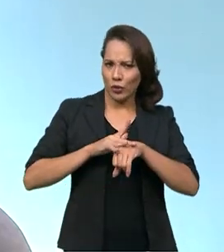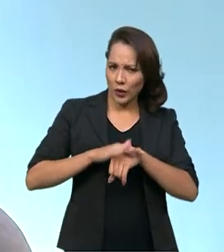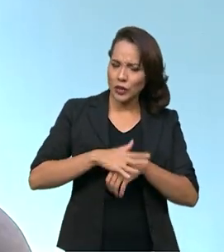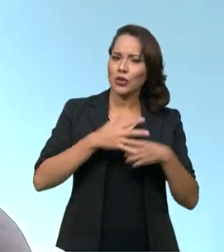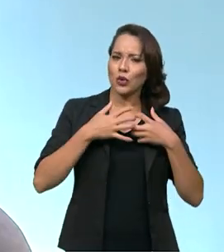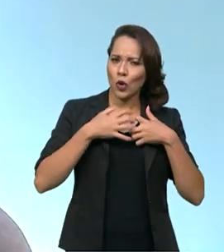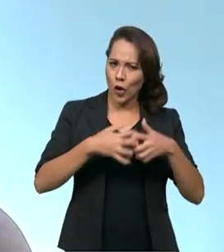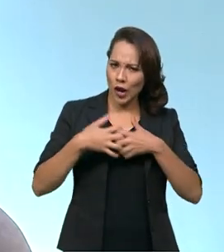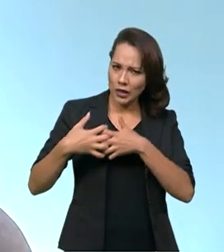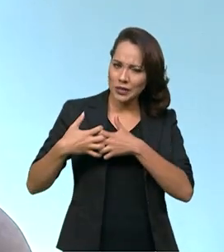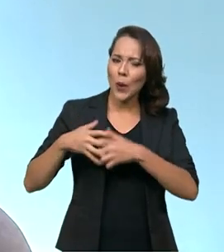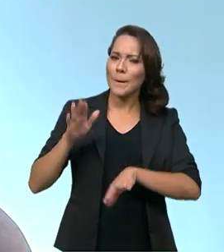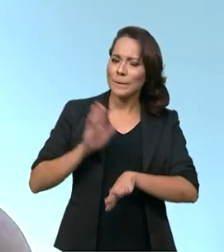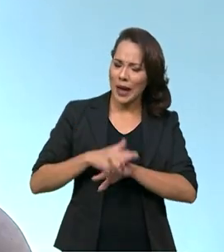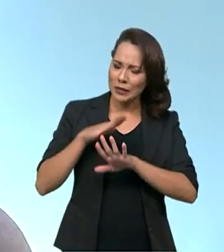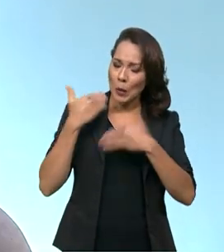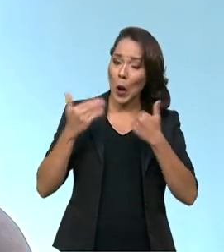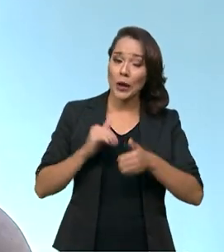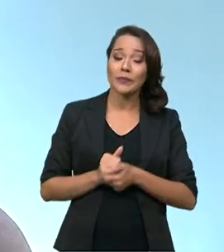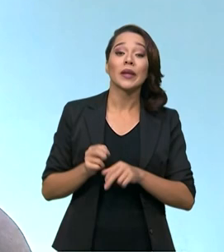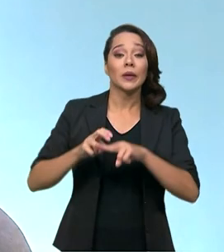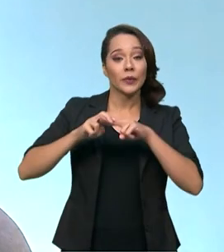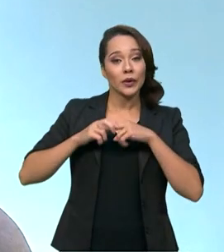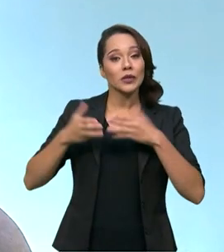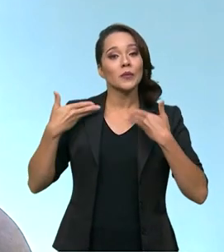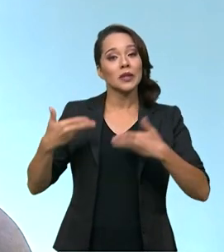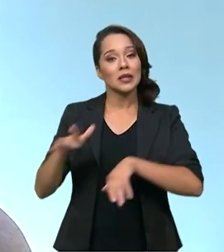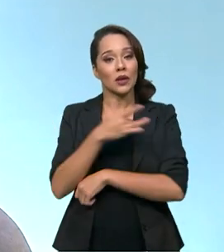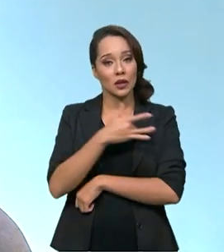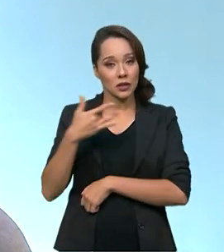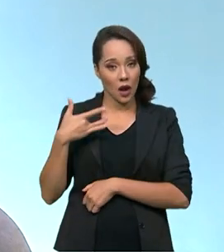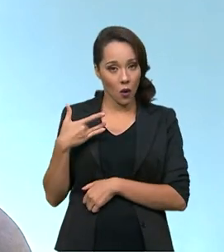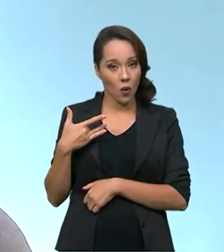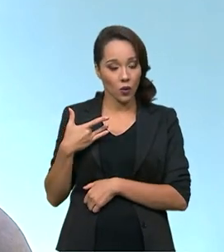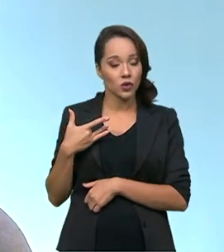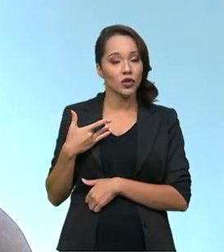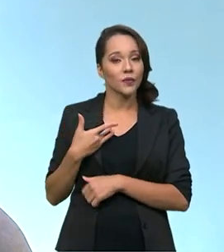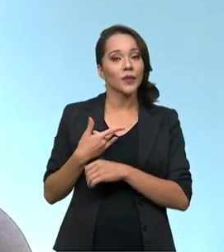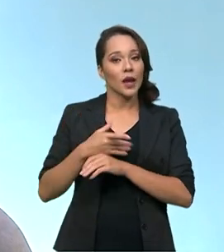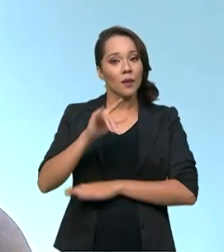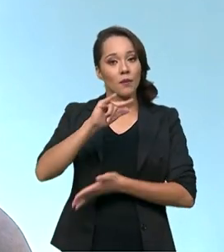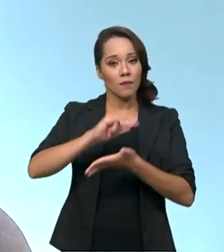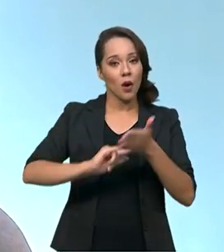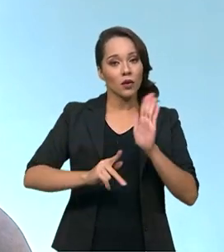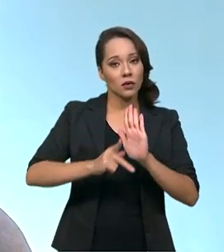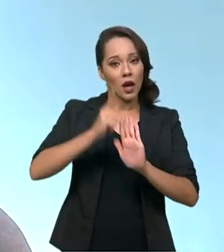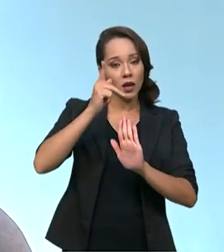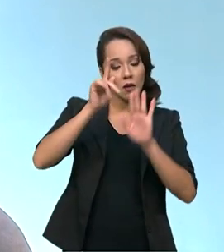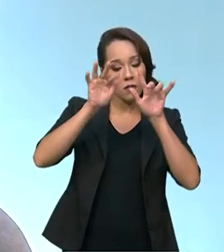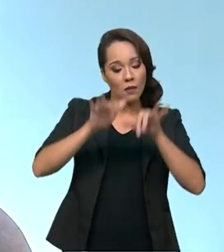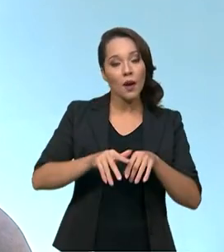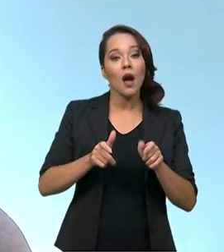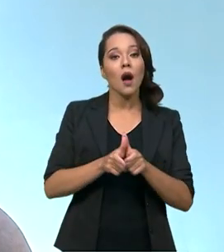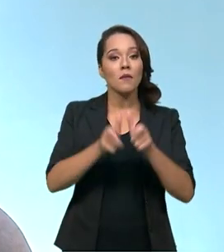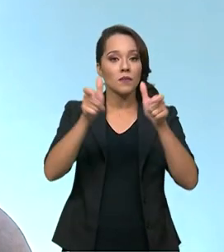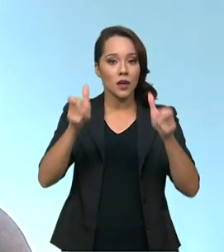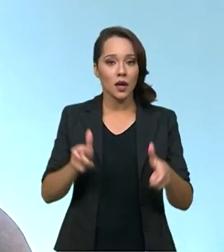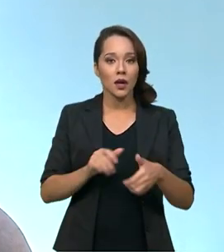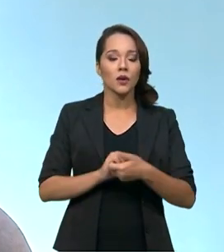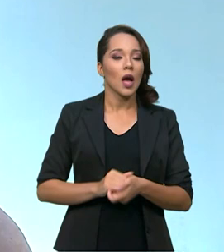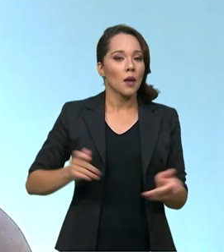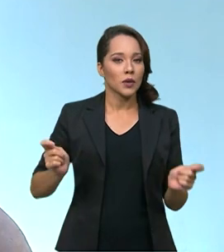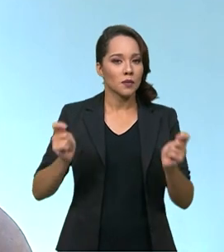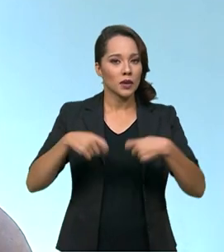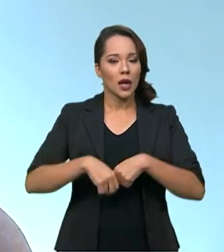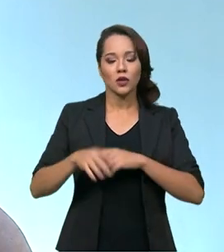cardíacas são as que mais matam. E por isso, o Ministério da Saúde editou uma portaria ampliando a